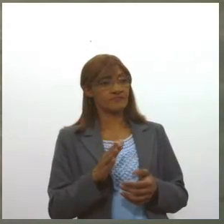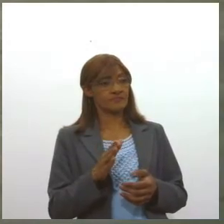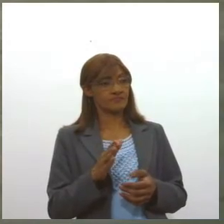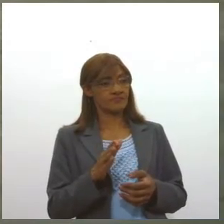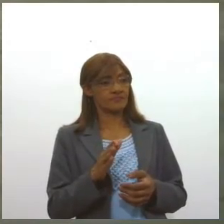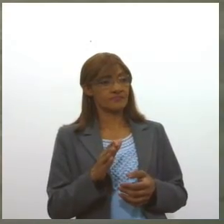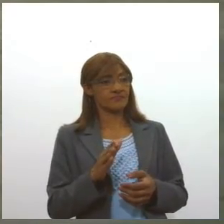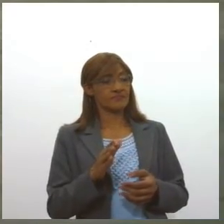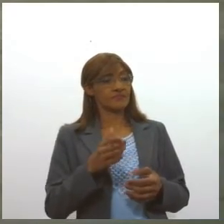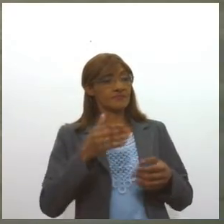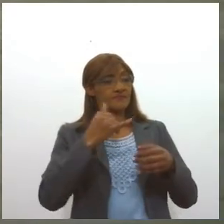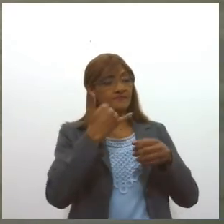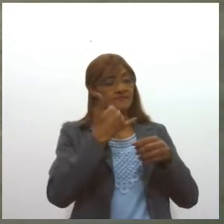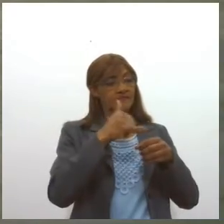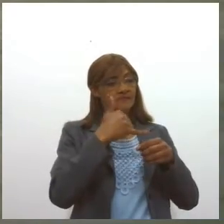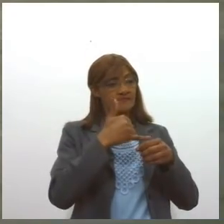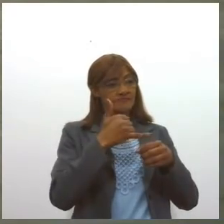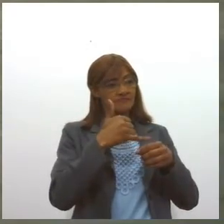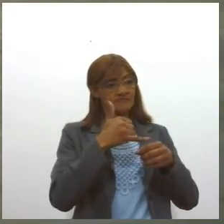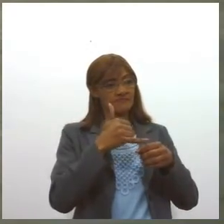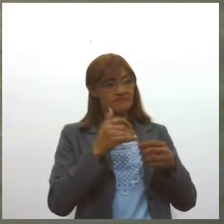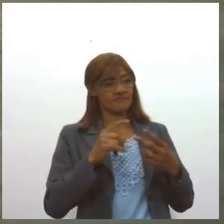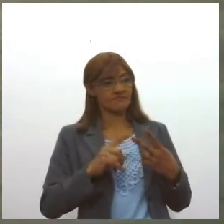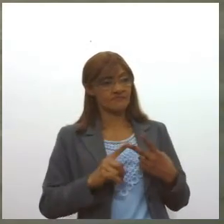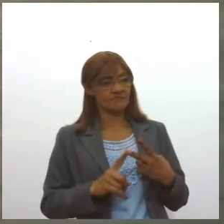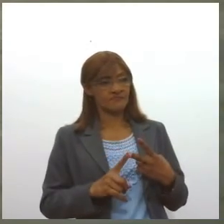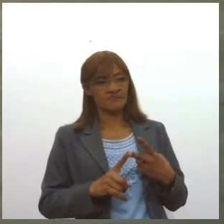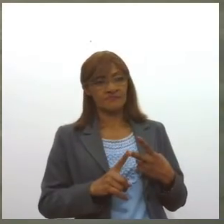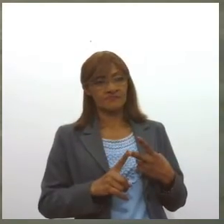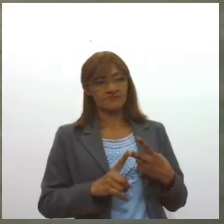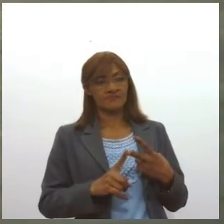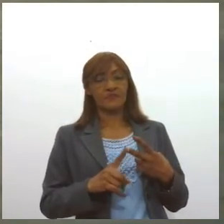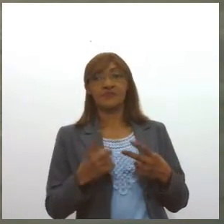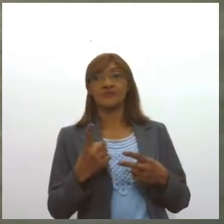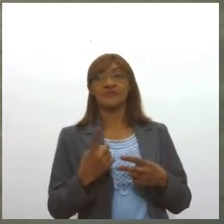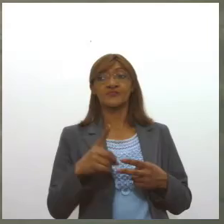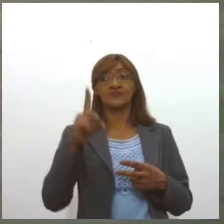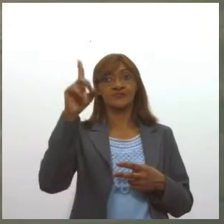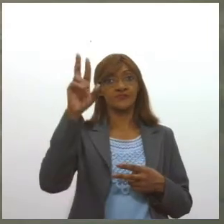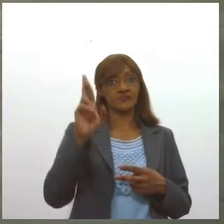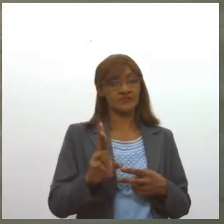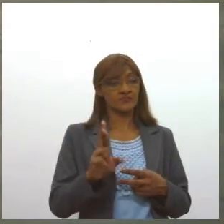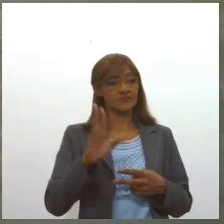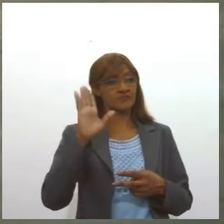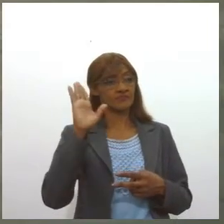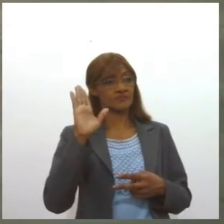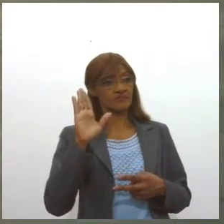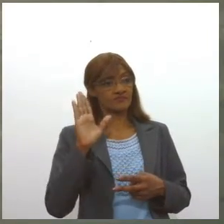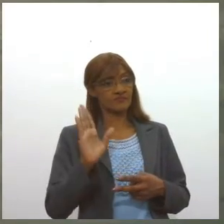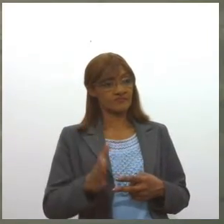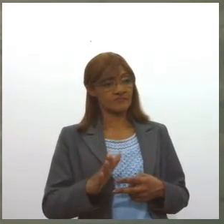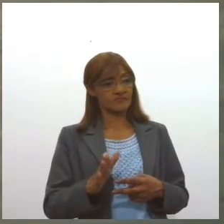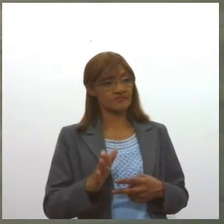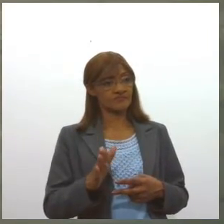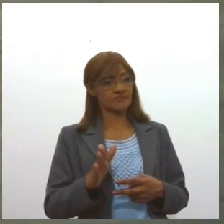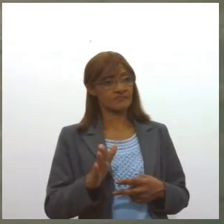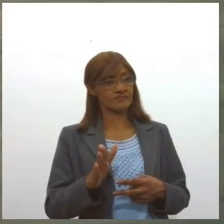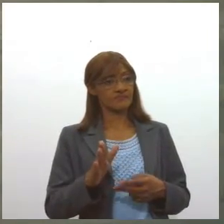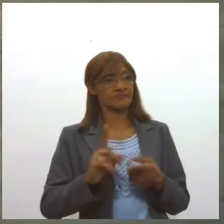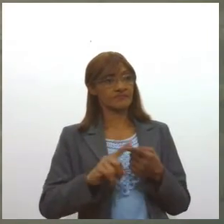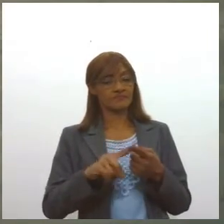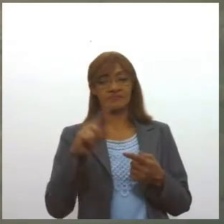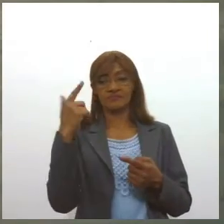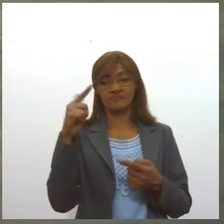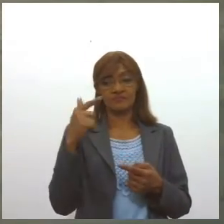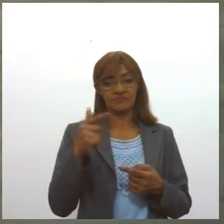petróleo e nos seus derivados e também a cotação do dólar. A Sergaz informou ainda que a tarifa do gás natural